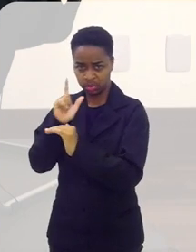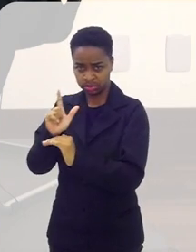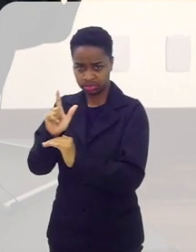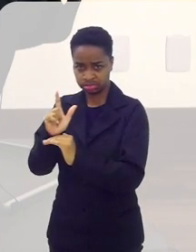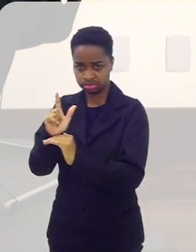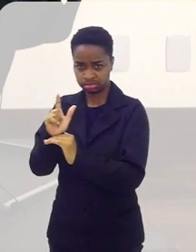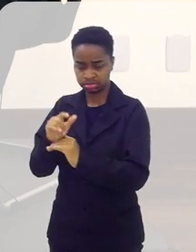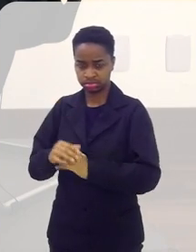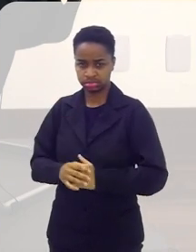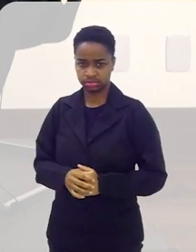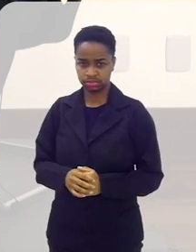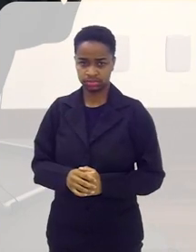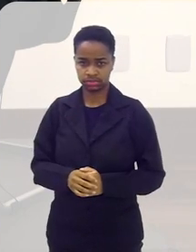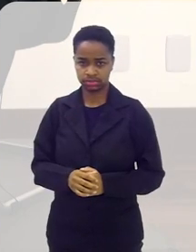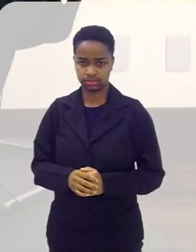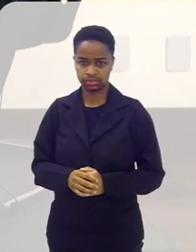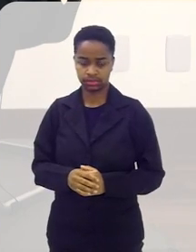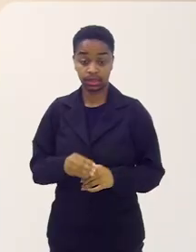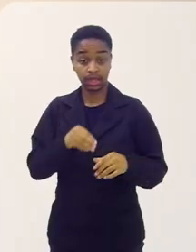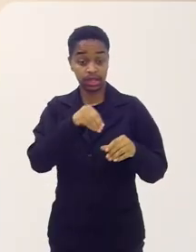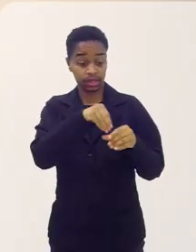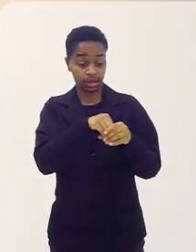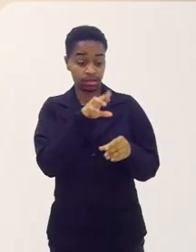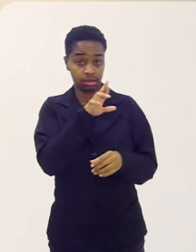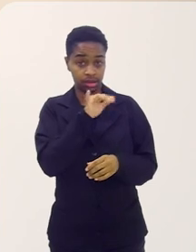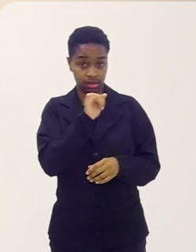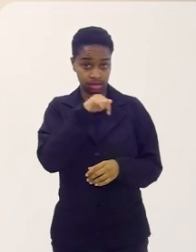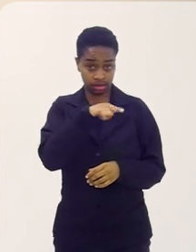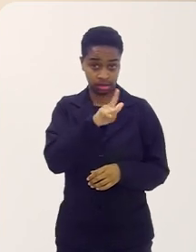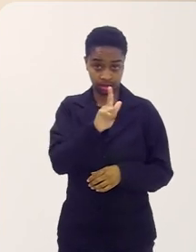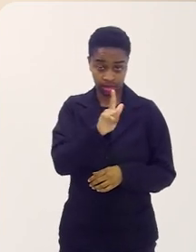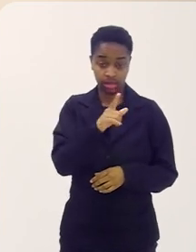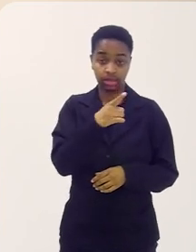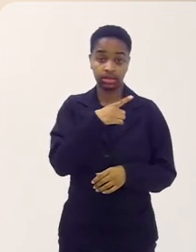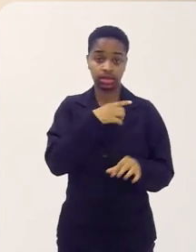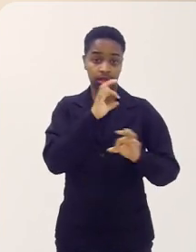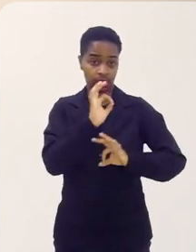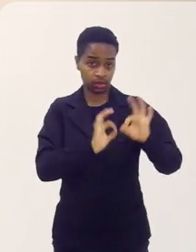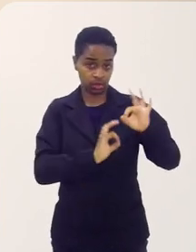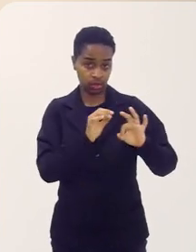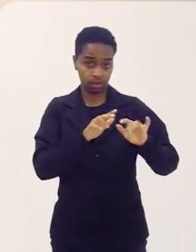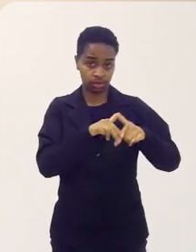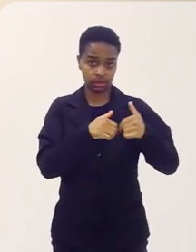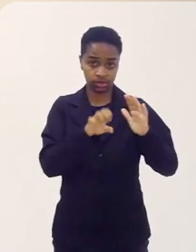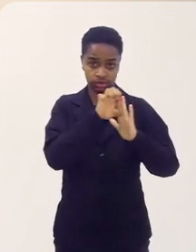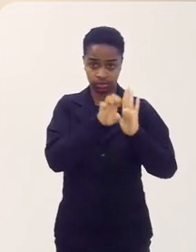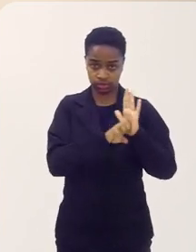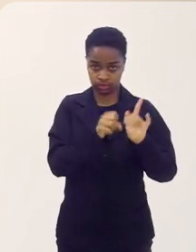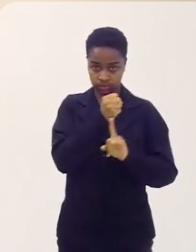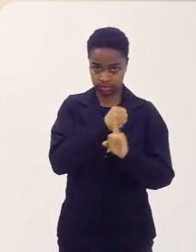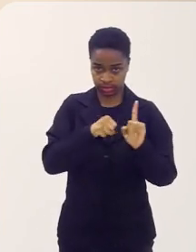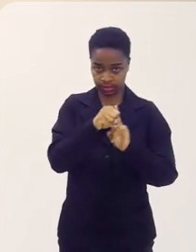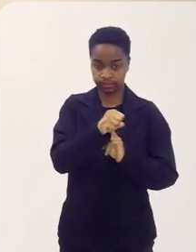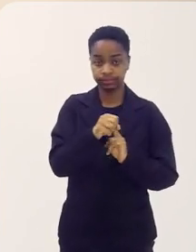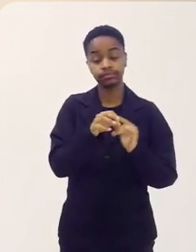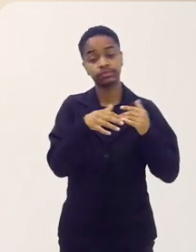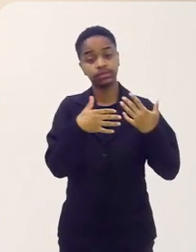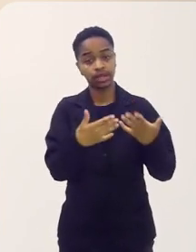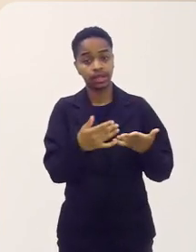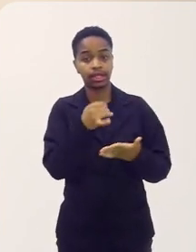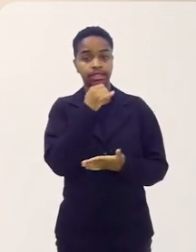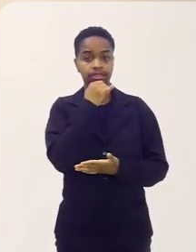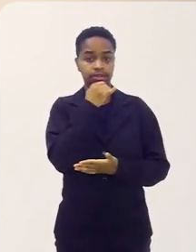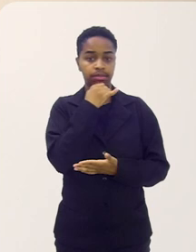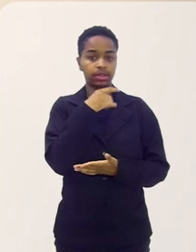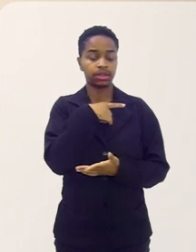para um lugar melhor. Dentro da RIMP, existe a Constituição pelo Estatuto Social, né? Certo. Então,